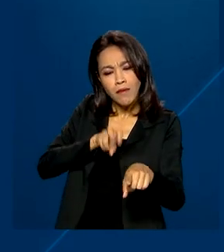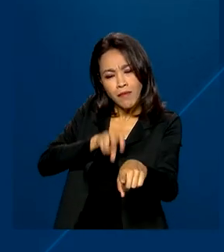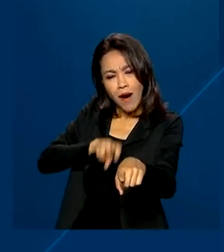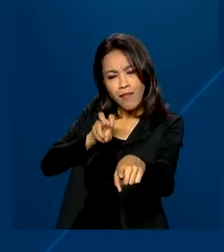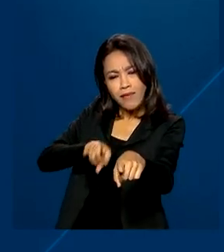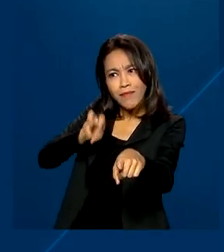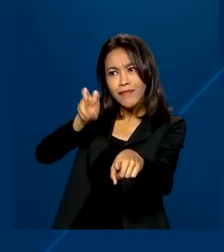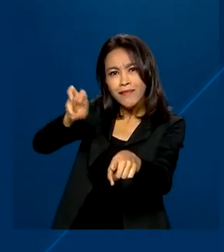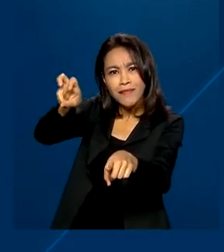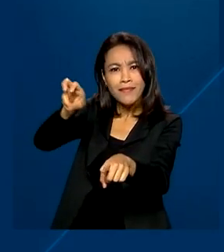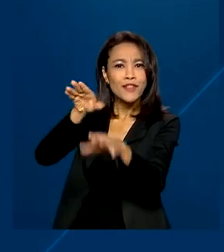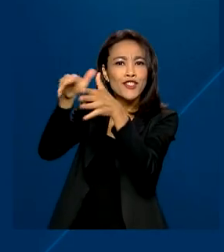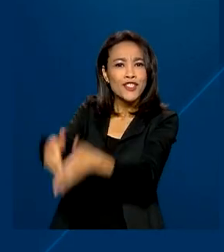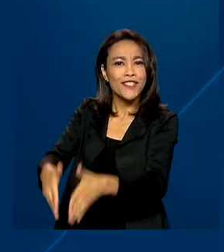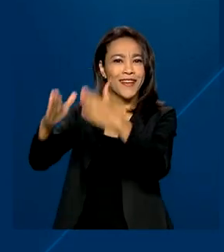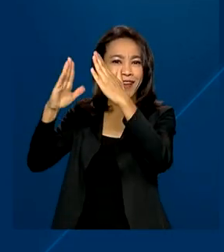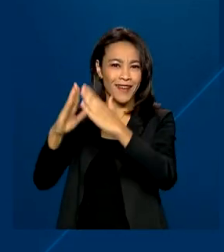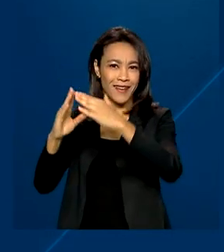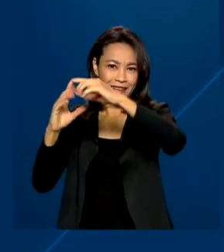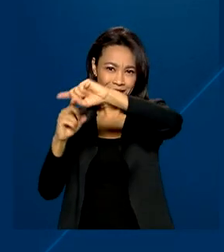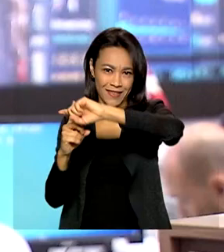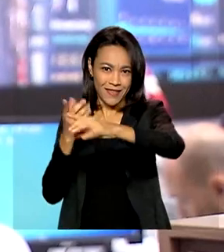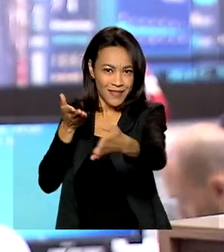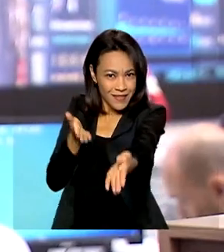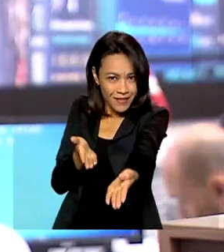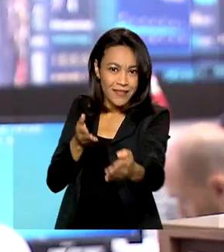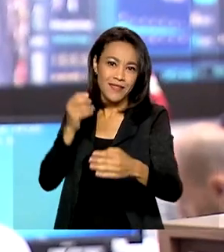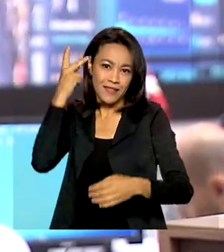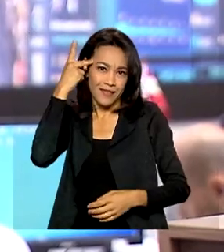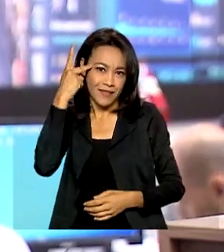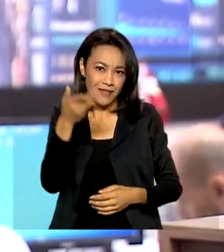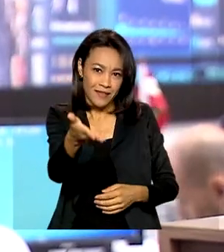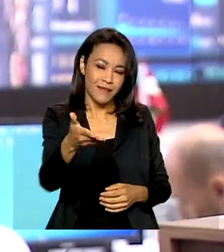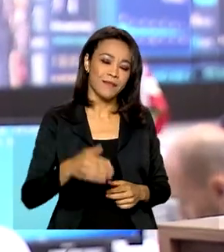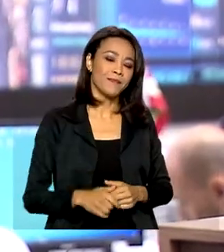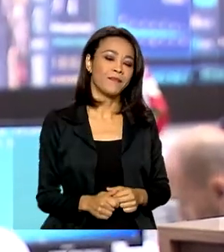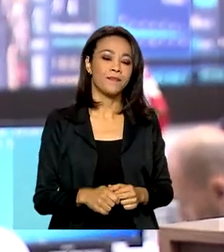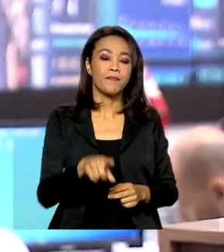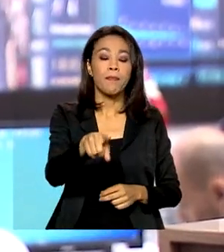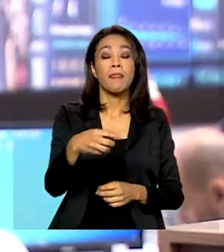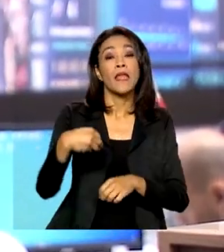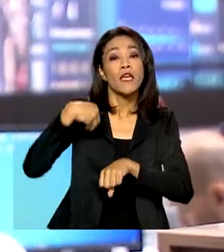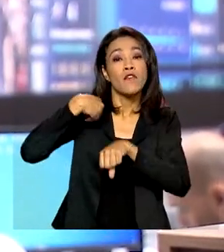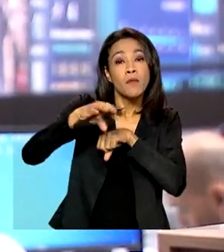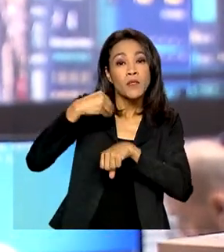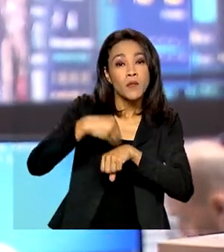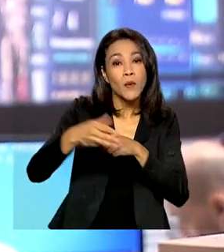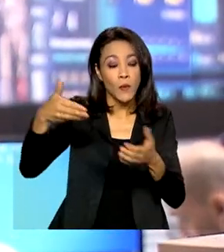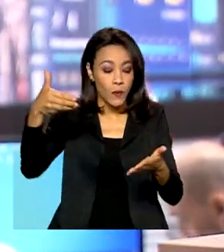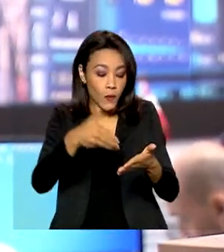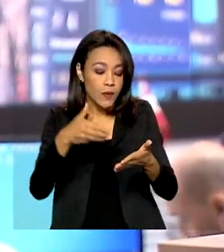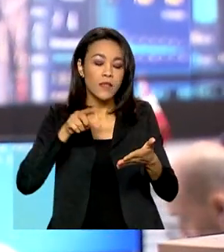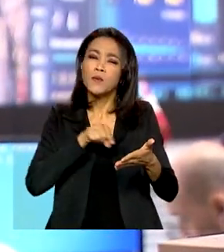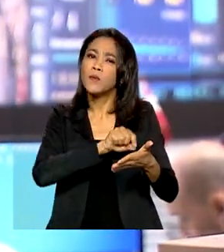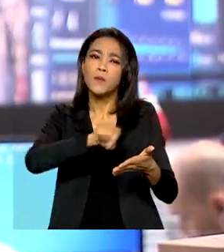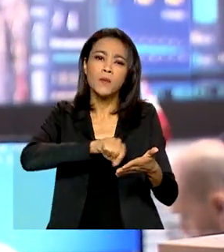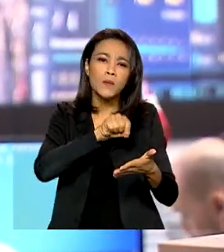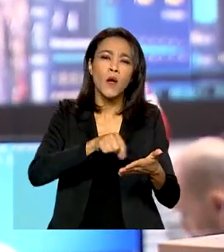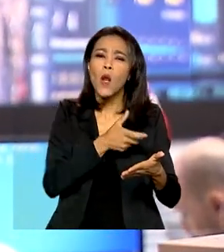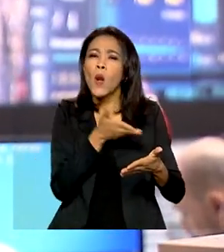de Nossa Senhora, em Aparecida, São Paulo. Dá informações sobre a questão de locais para